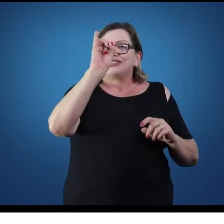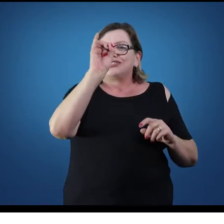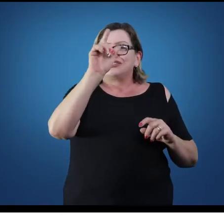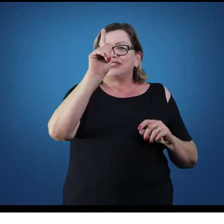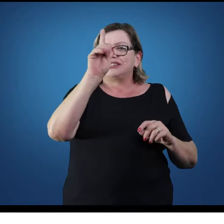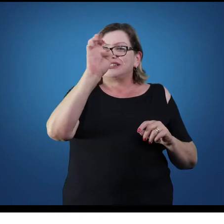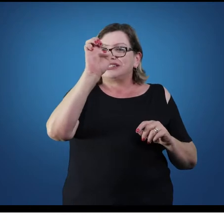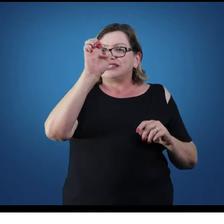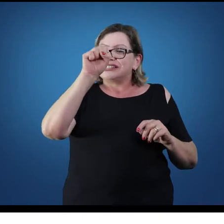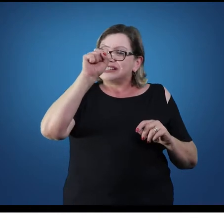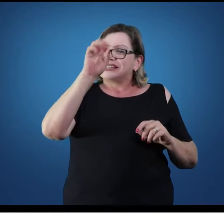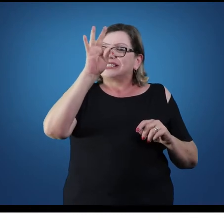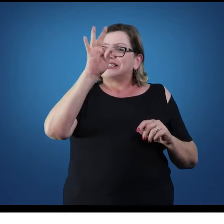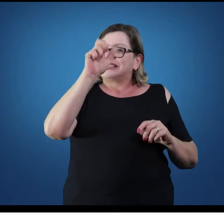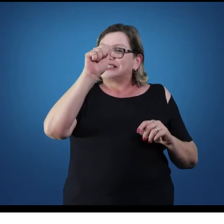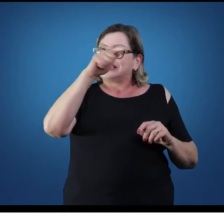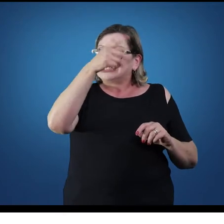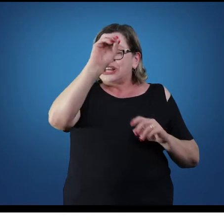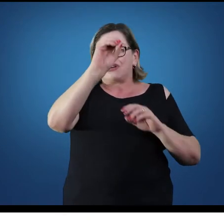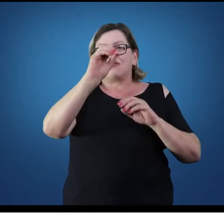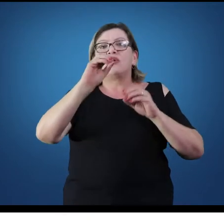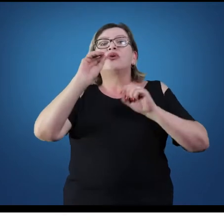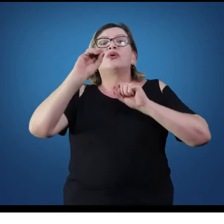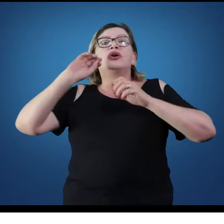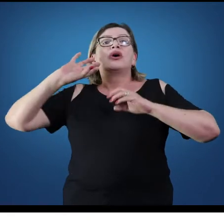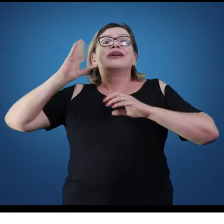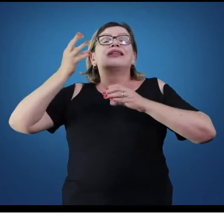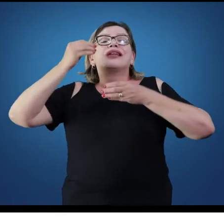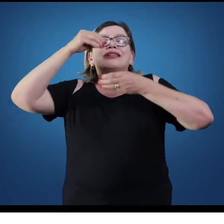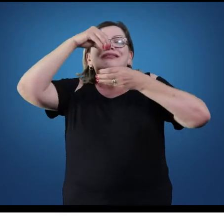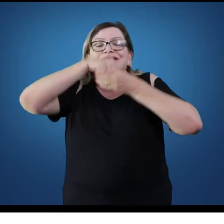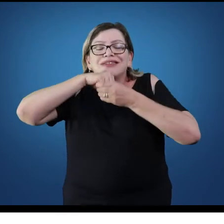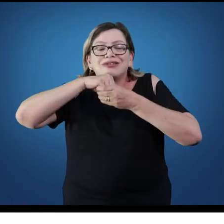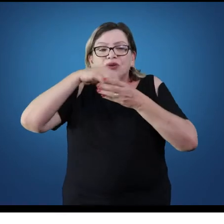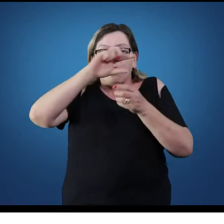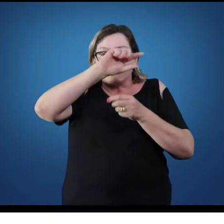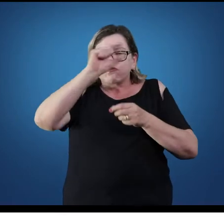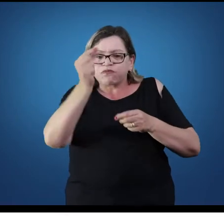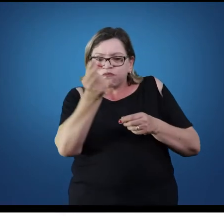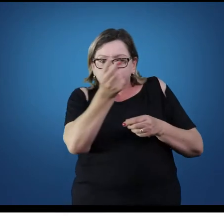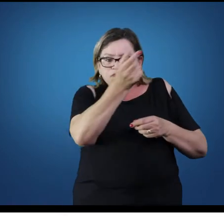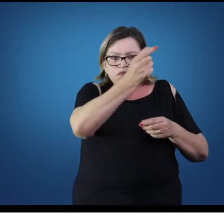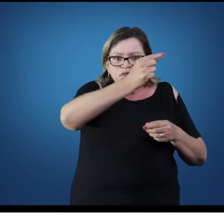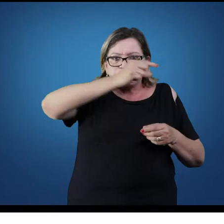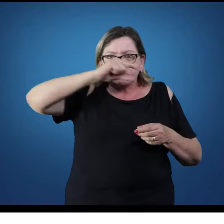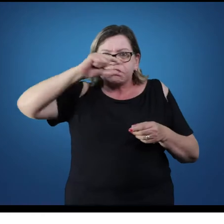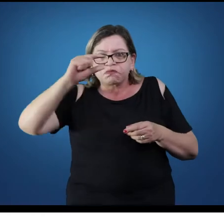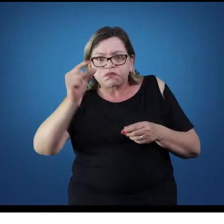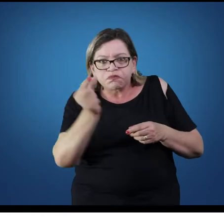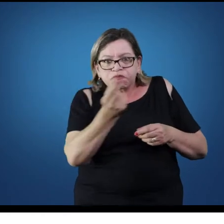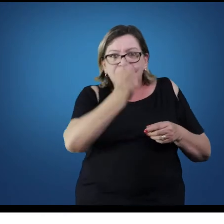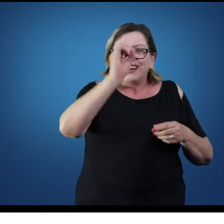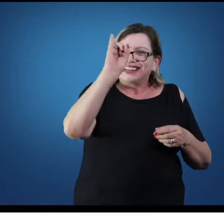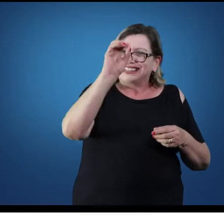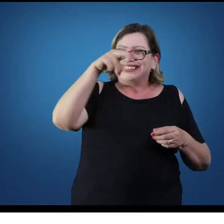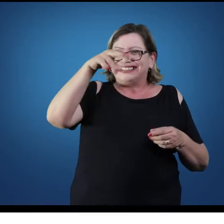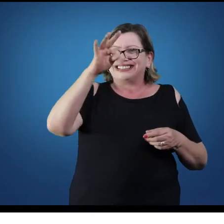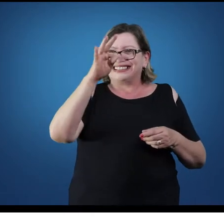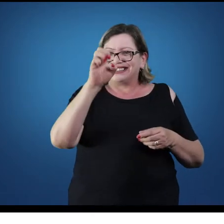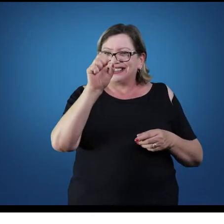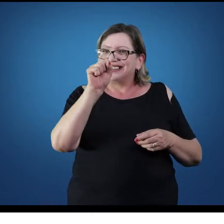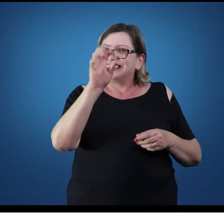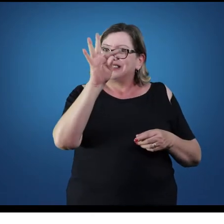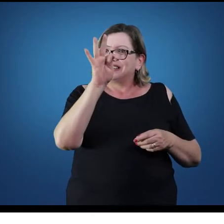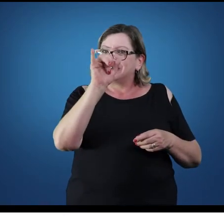através de microvilosidades nós temos a absorção dos nutrientes que são necessários à